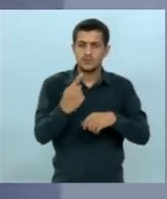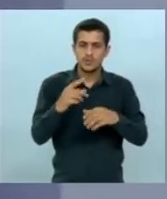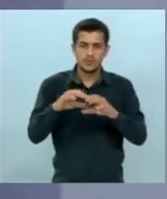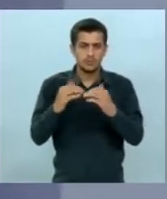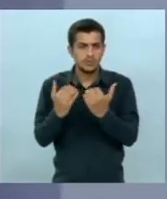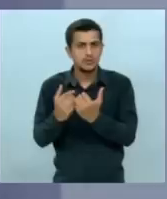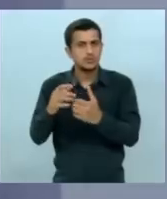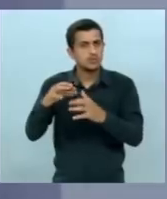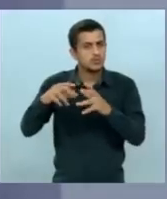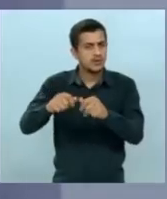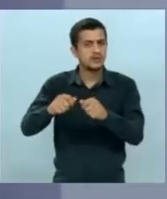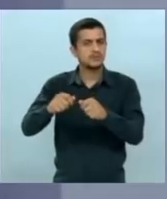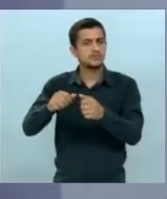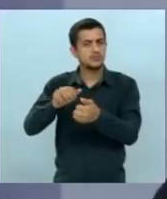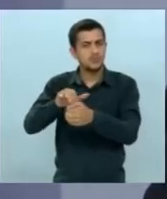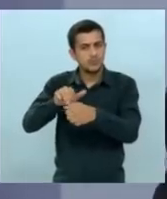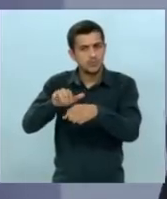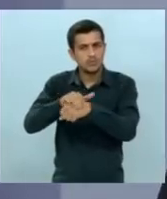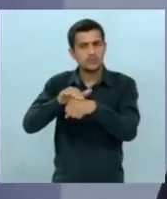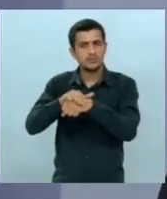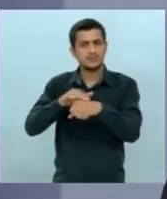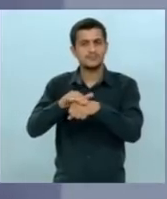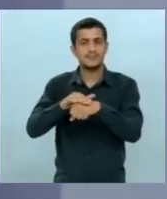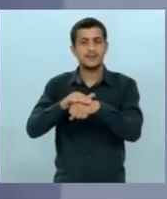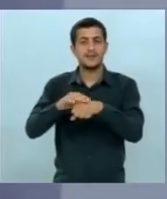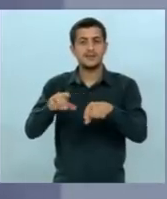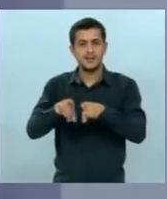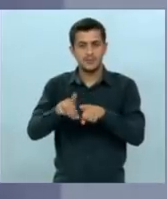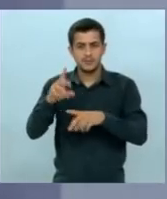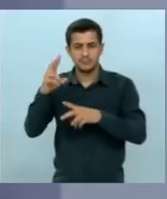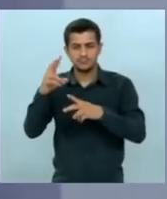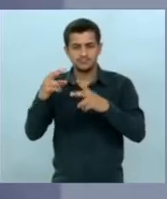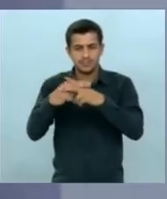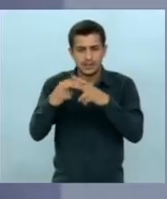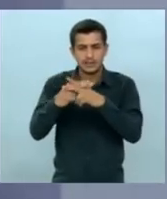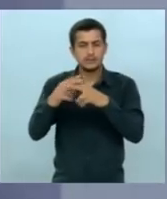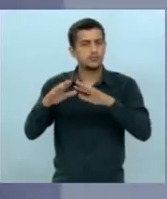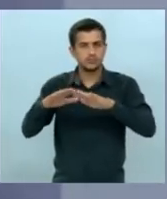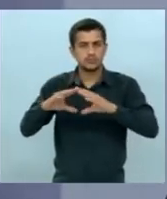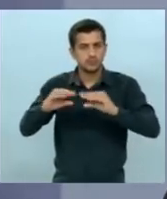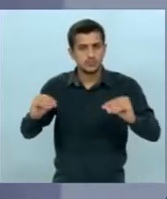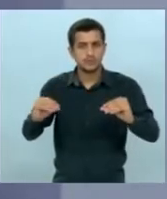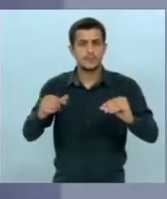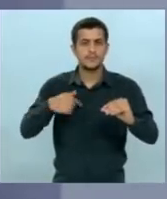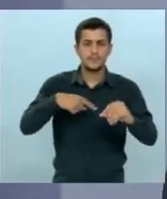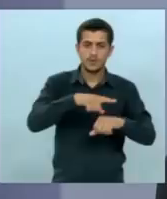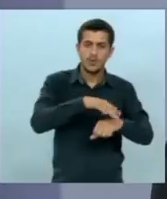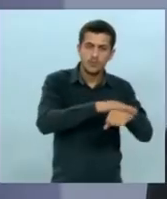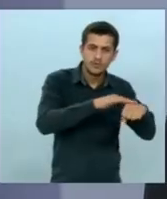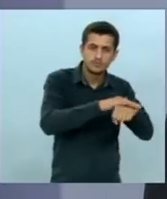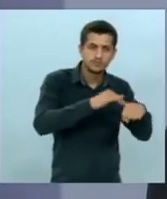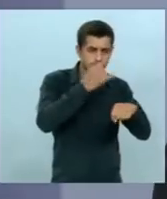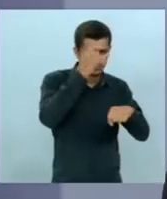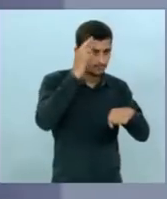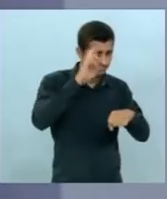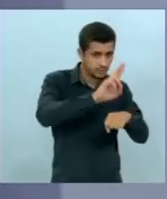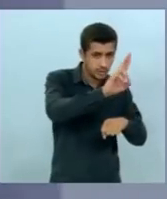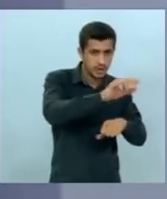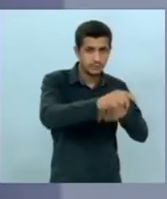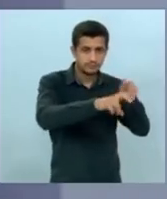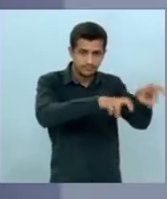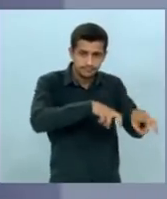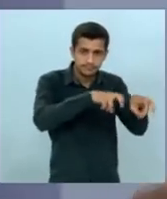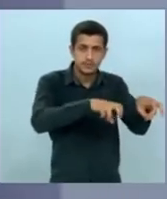indígenas, o apoio do governo do Estado, e distensionamos. Conversamos com os dois lados, com setor produtivo e com as comunidades